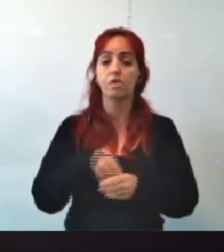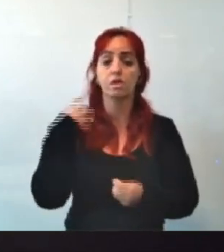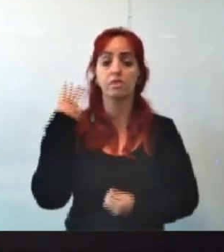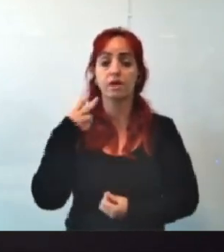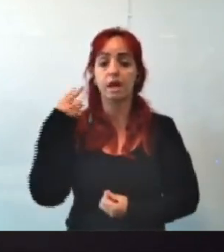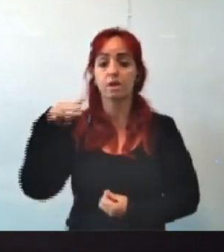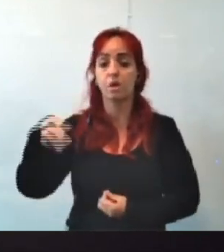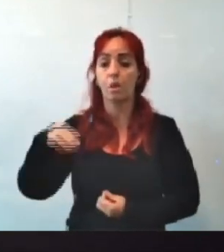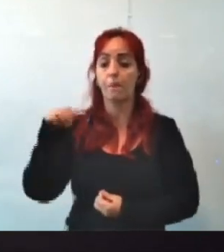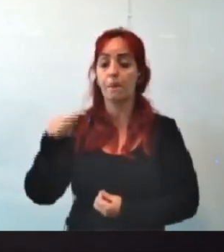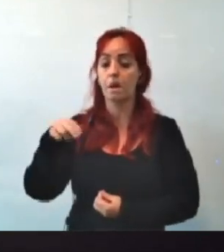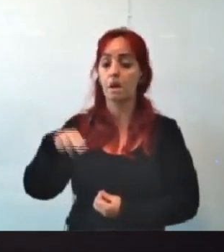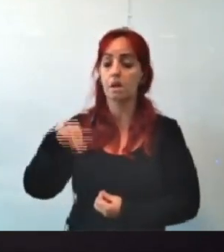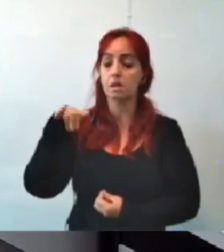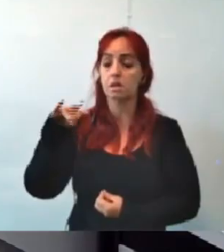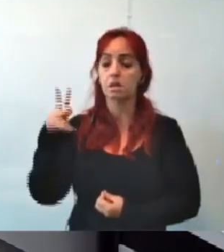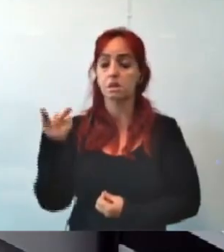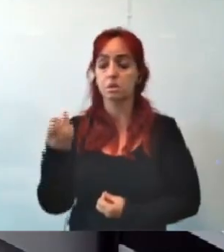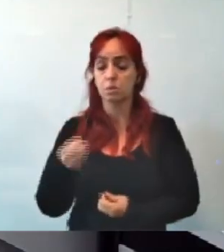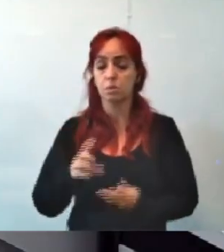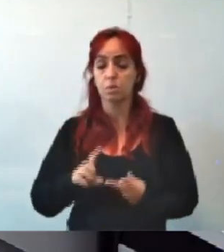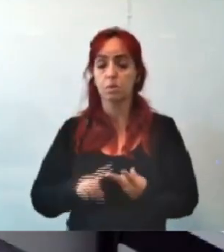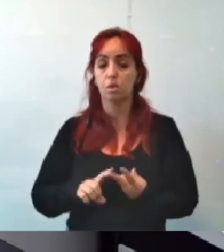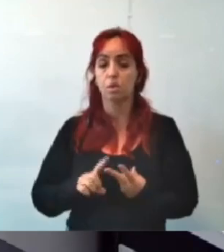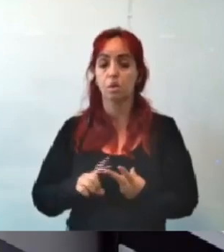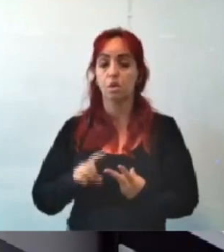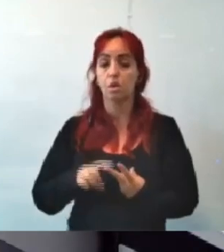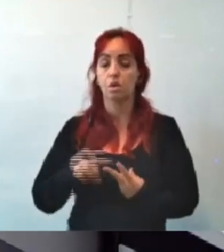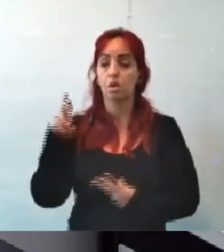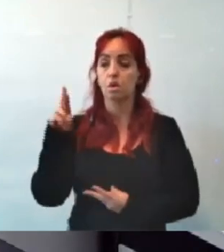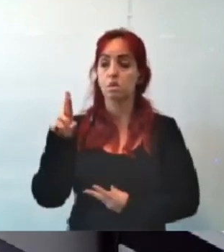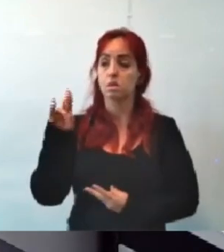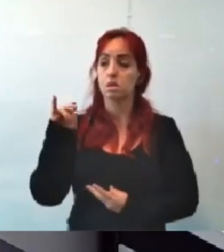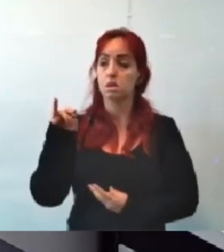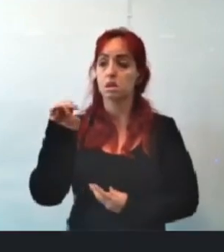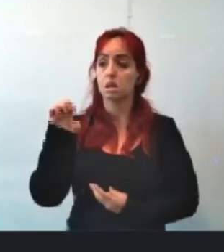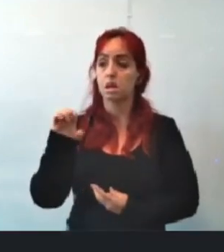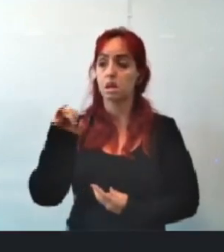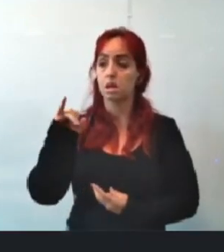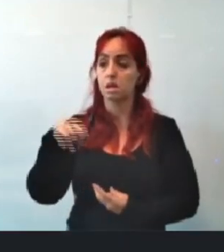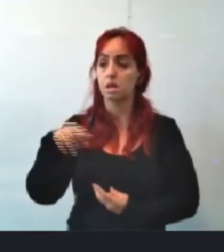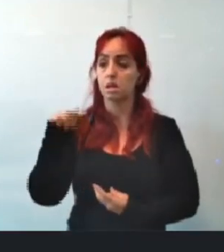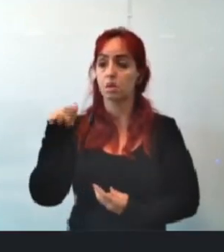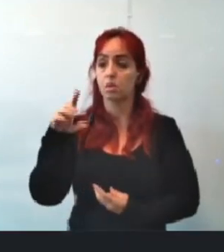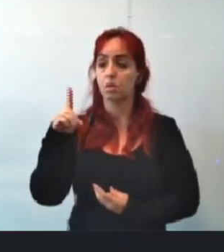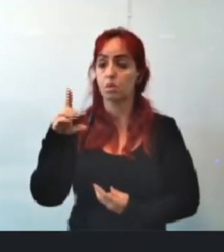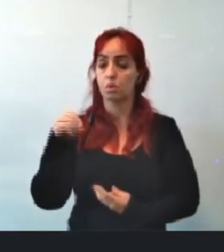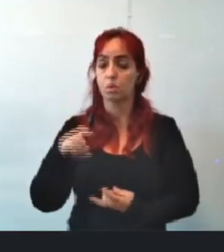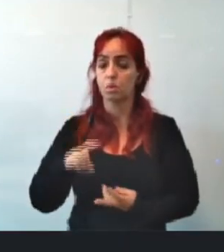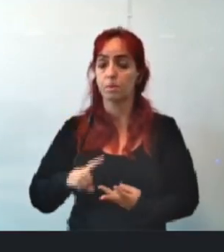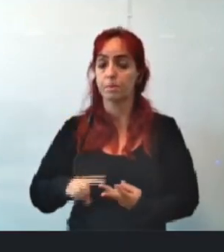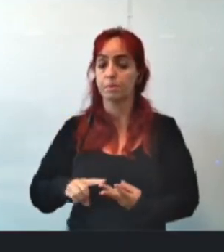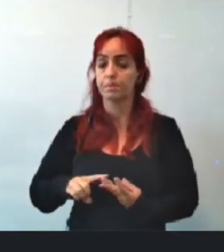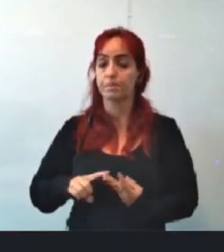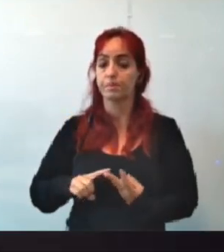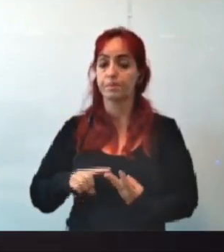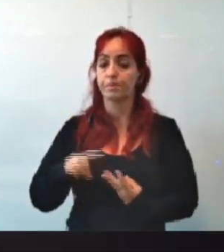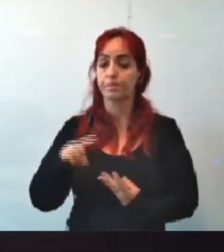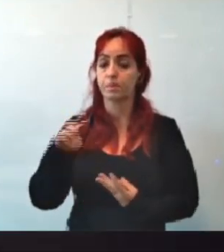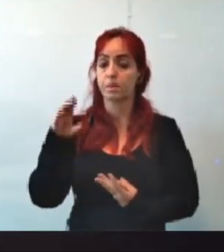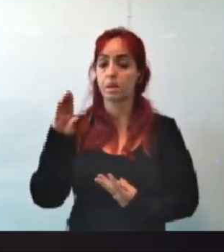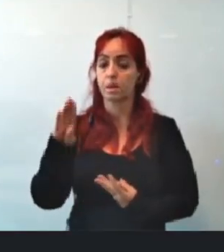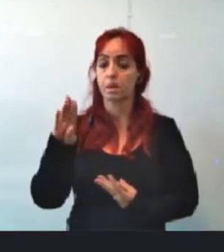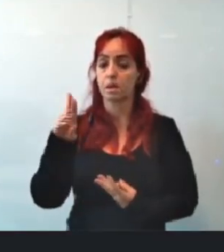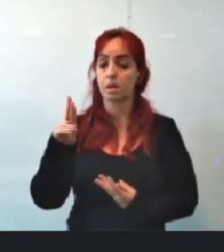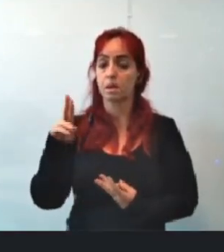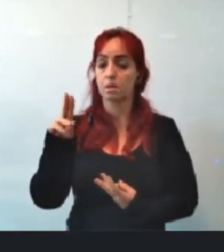Maninho Félix. De acordo. Como vota o vereador Reinaldo Gomes. De acordo. Como vota o vereador doutor Bruno